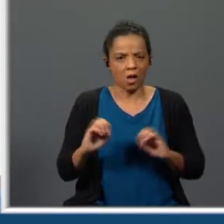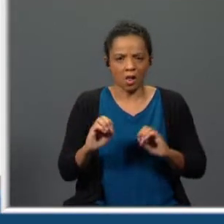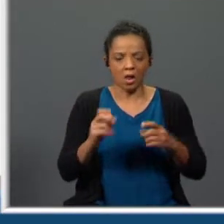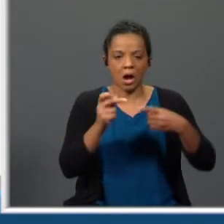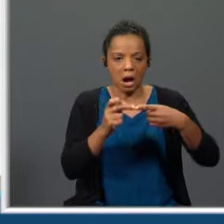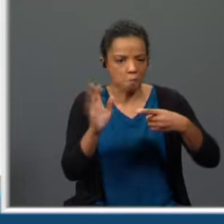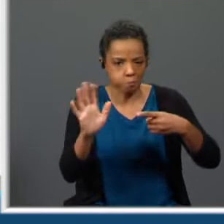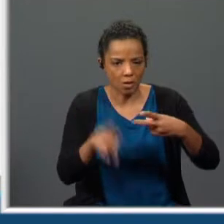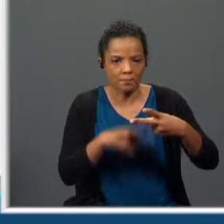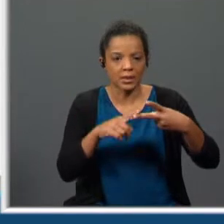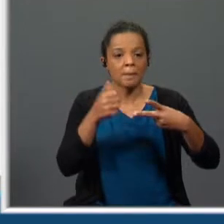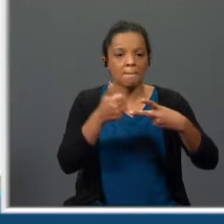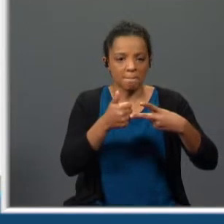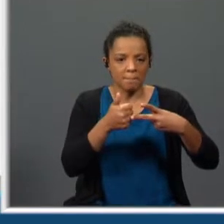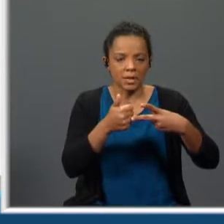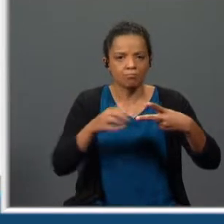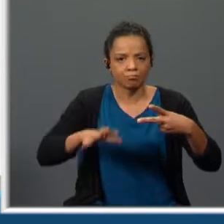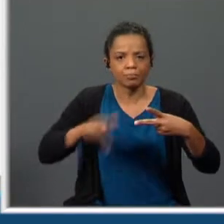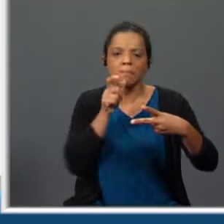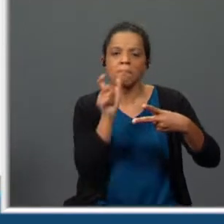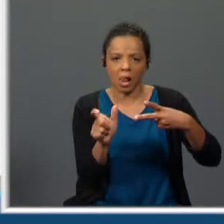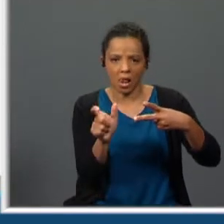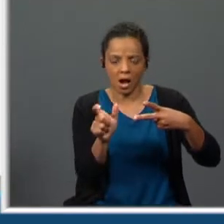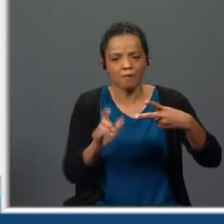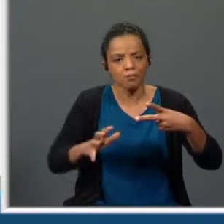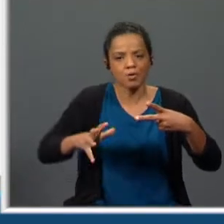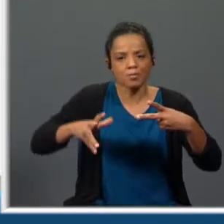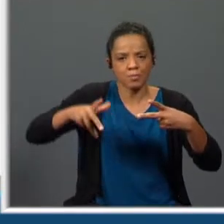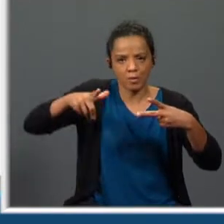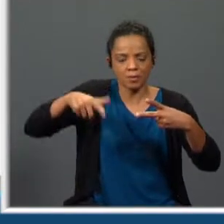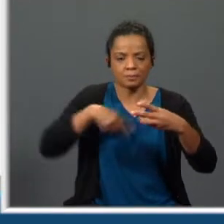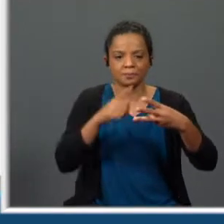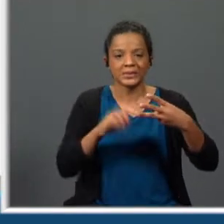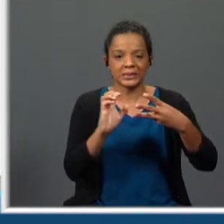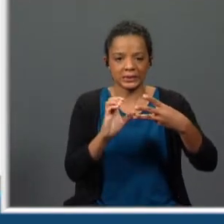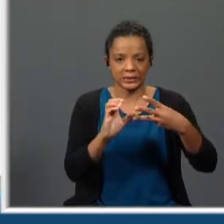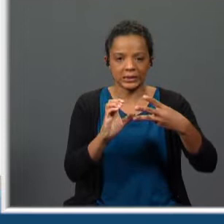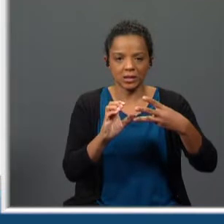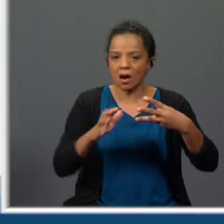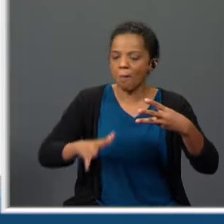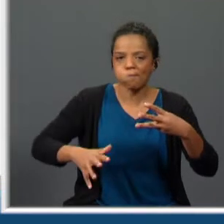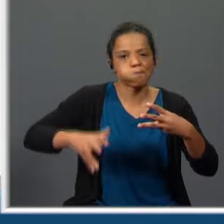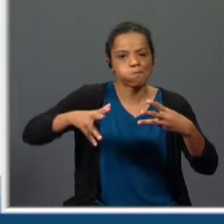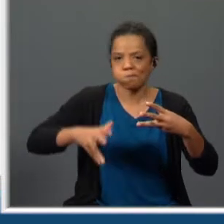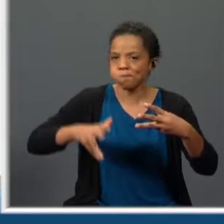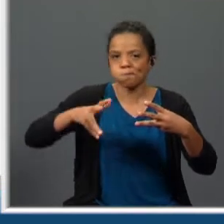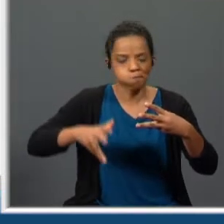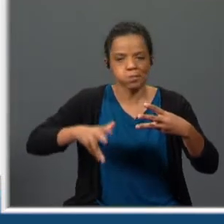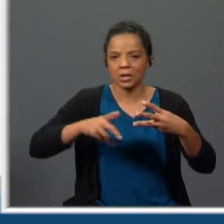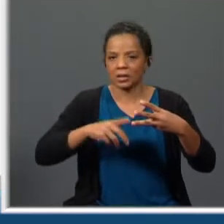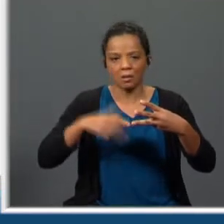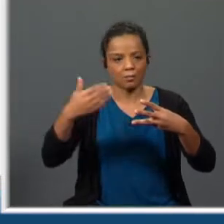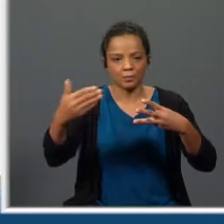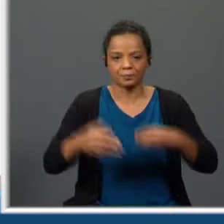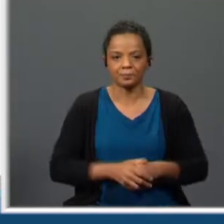linha A. A linha B evoluiu semanticamente ao longo dos tempos. A linha C não evoluiu semanticamente ao longo